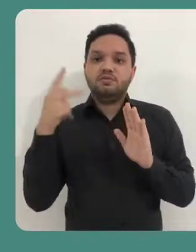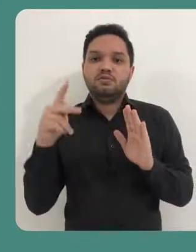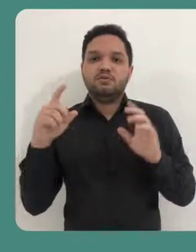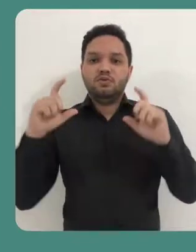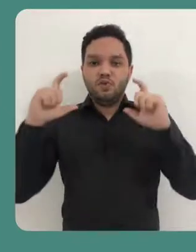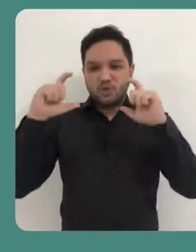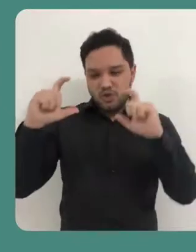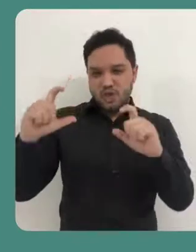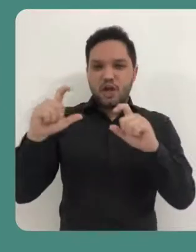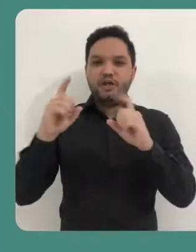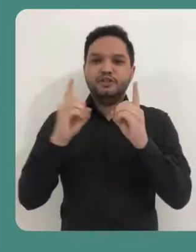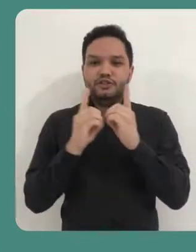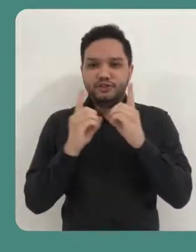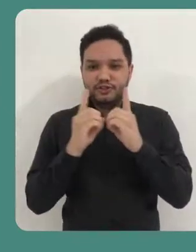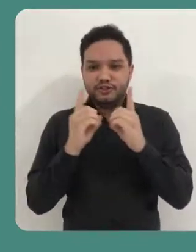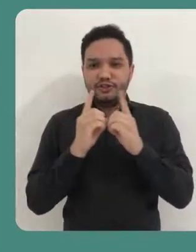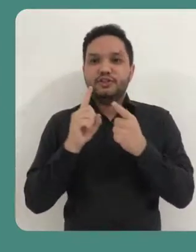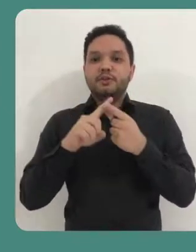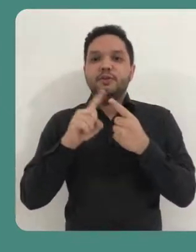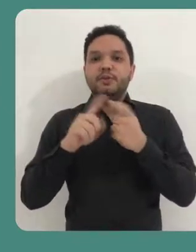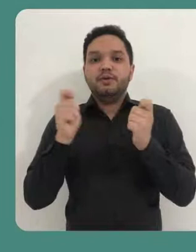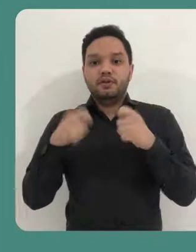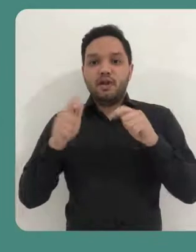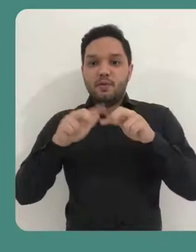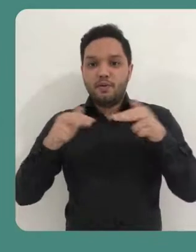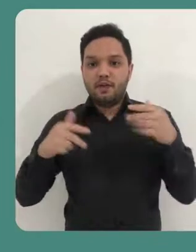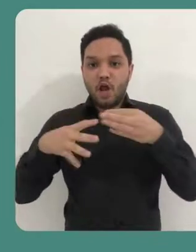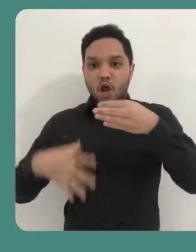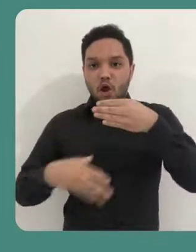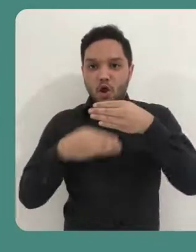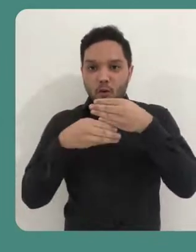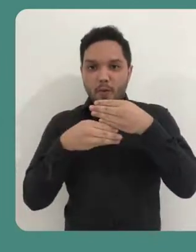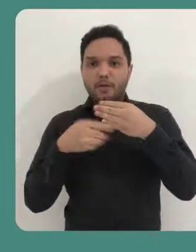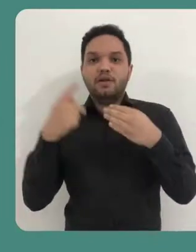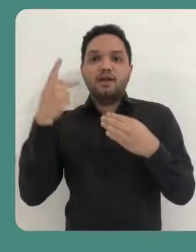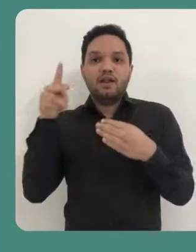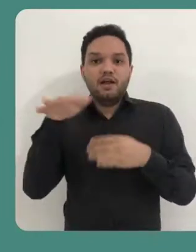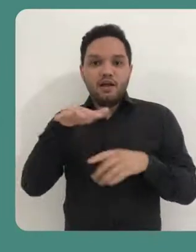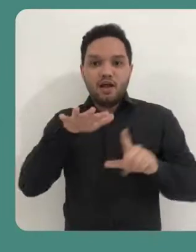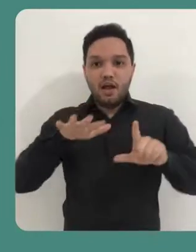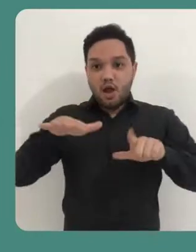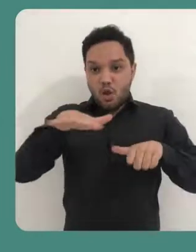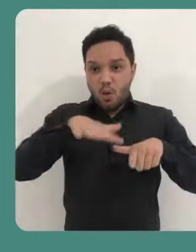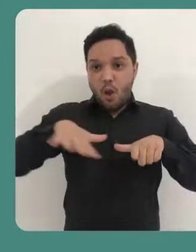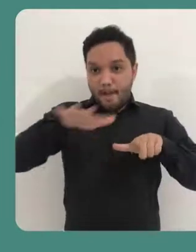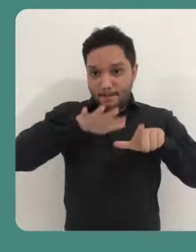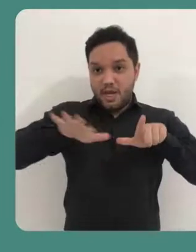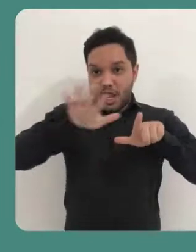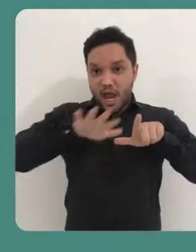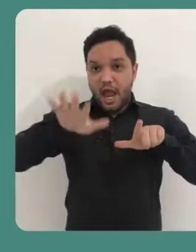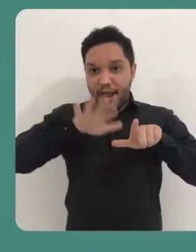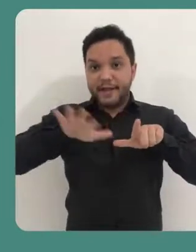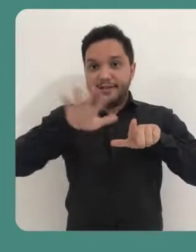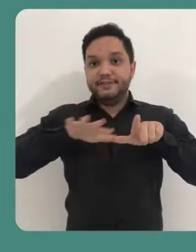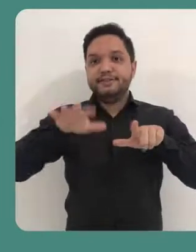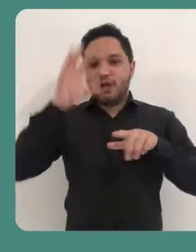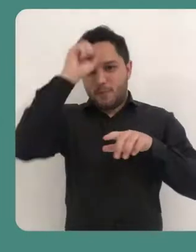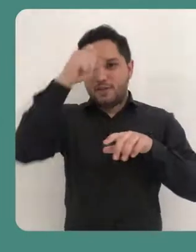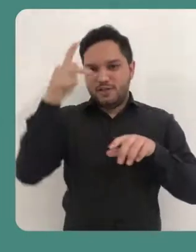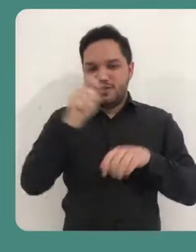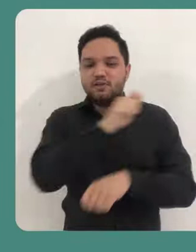didática e colocar como material complementar lá no ambiente virtual de aprendizagem para os seus estudantes.